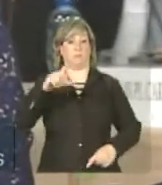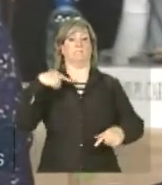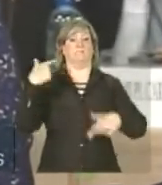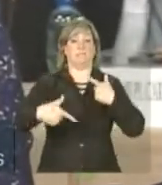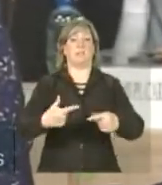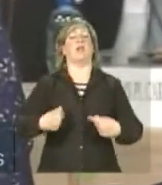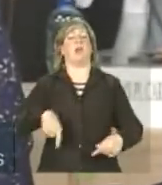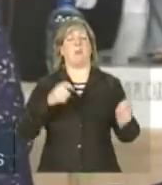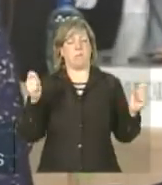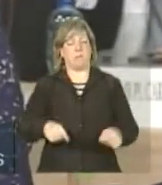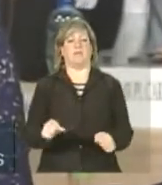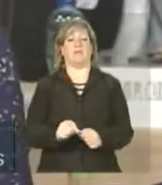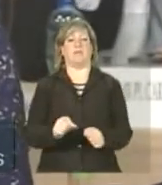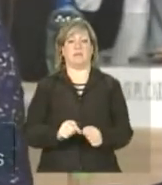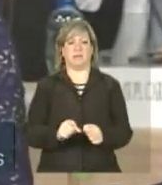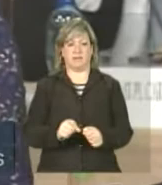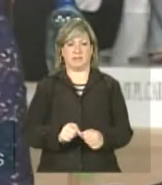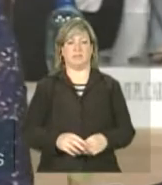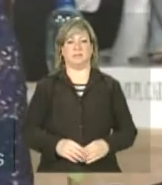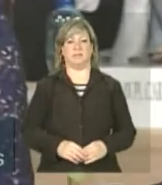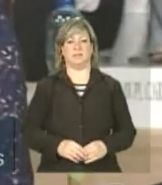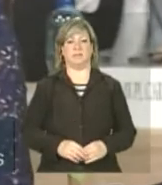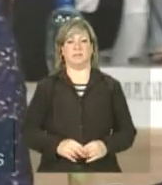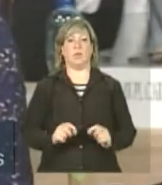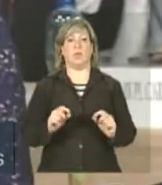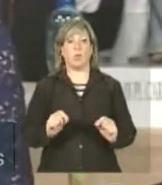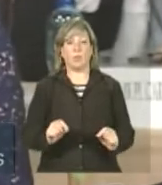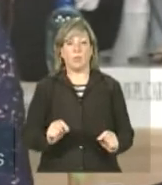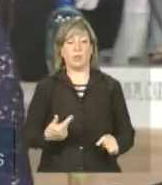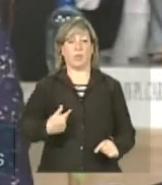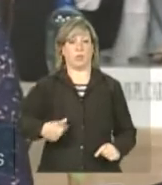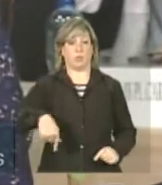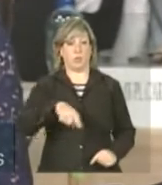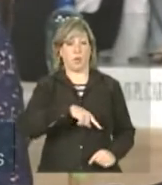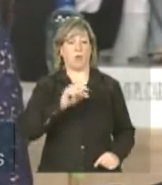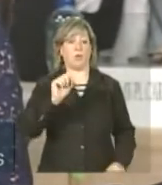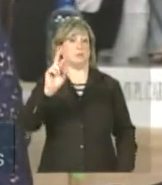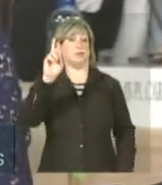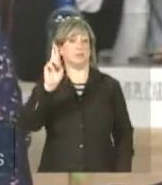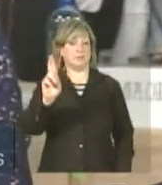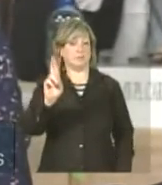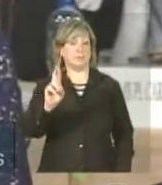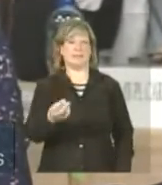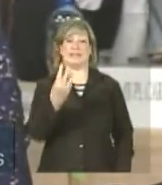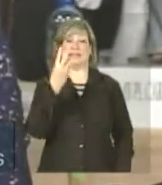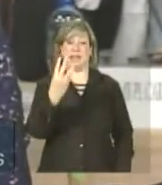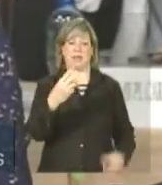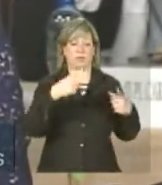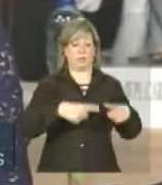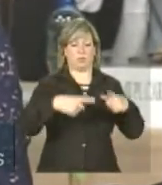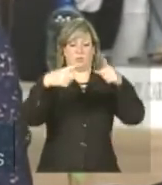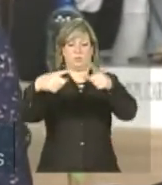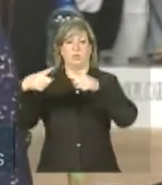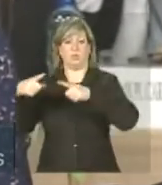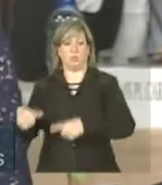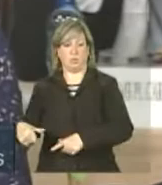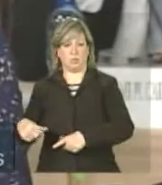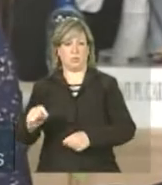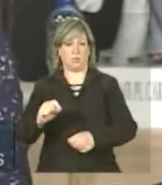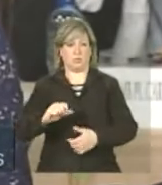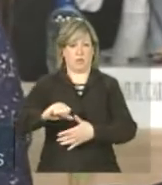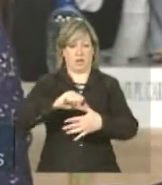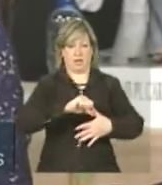podemos desempenhar, com o fato de que representamos três continentes, América